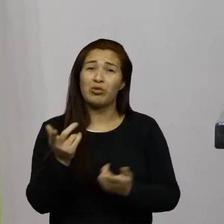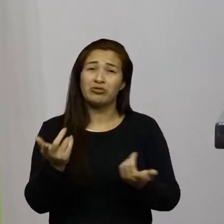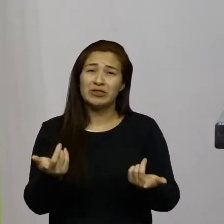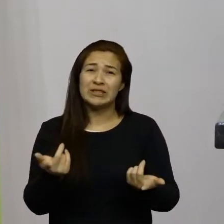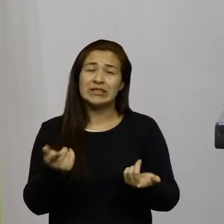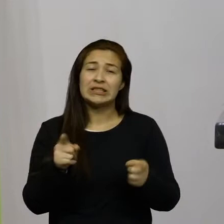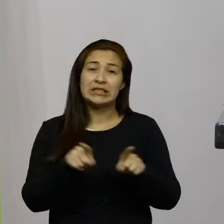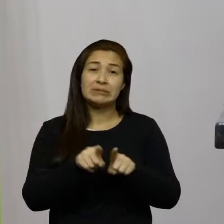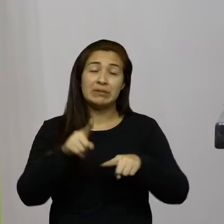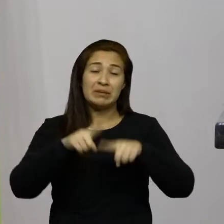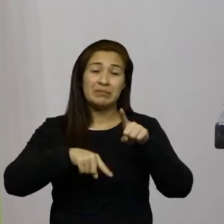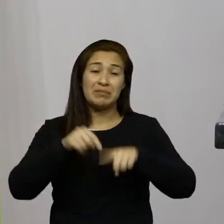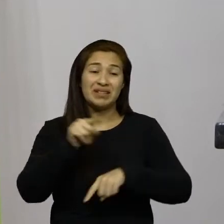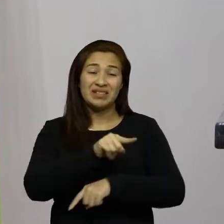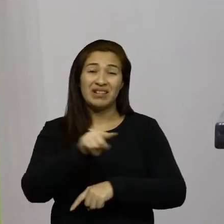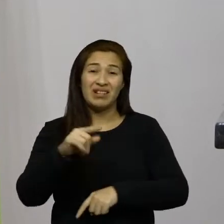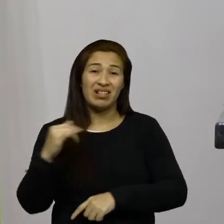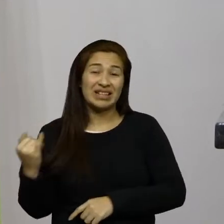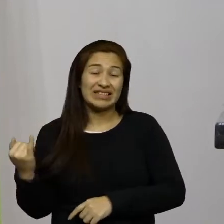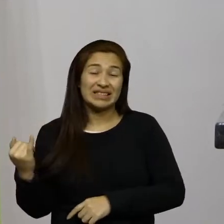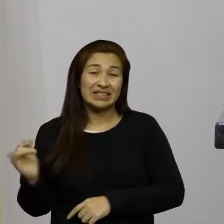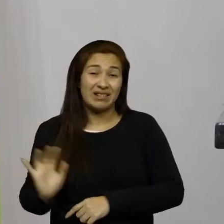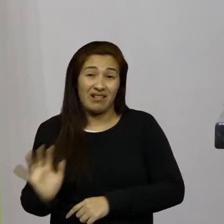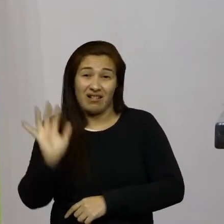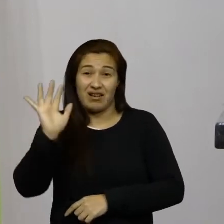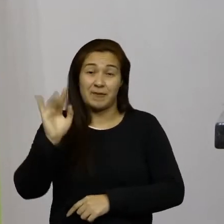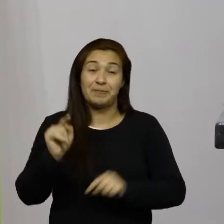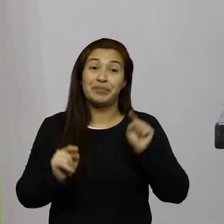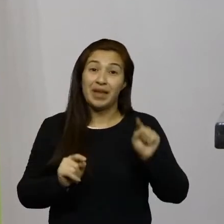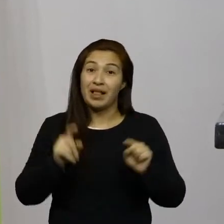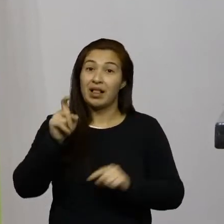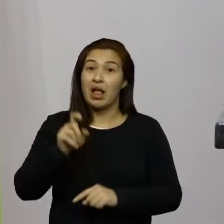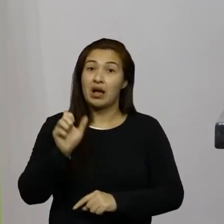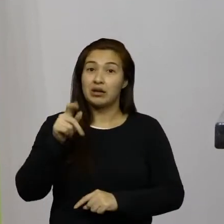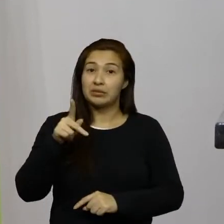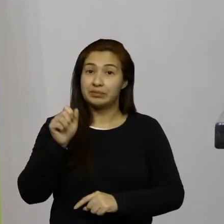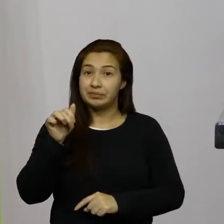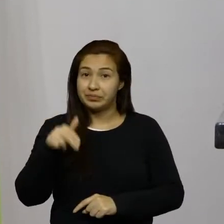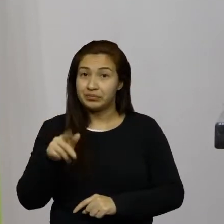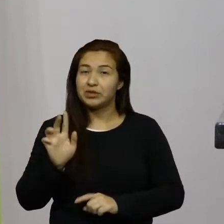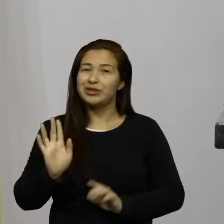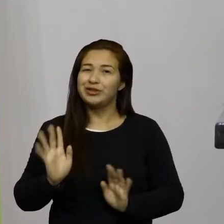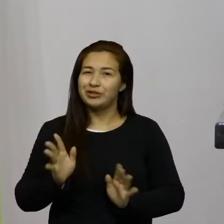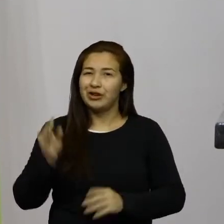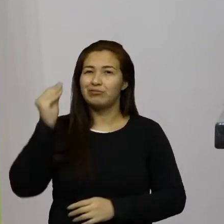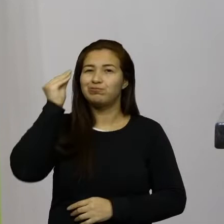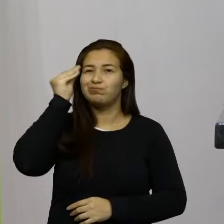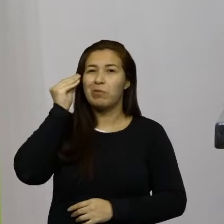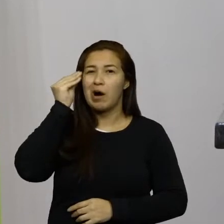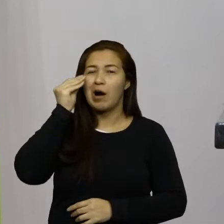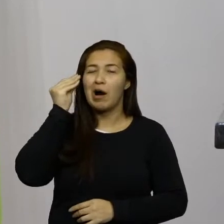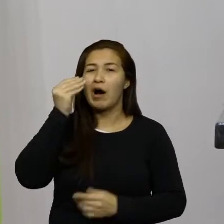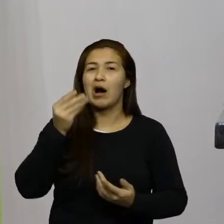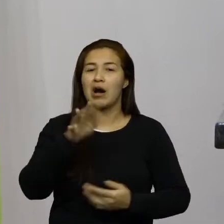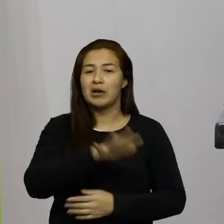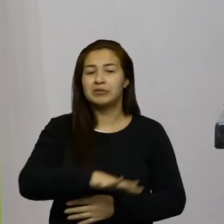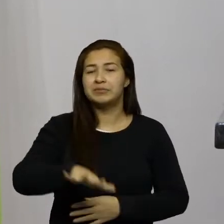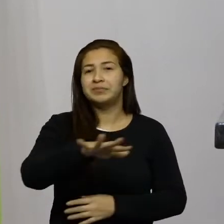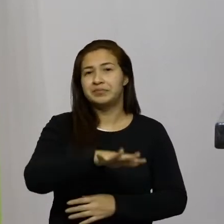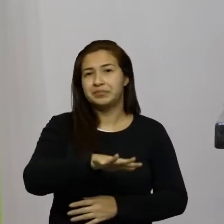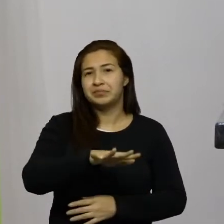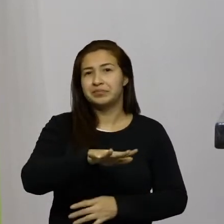eram muito caras a Chapã que já possuía experiência no setor metalúrgico